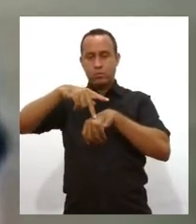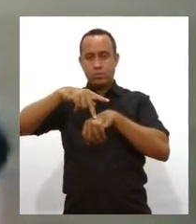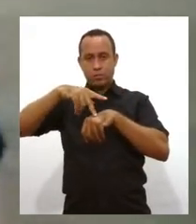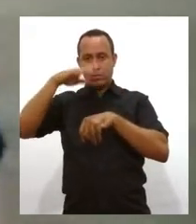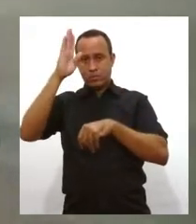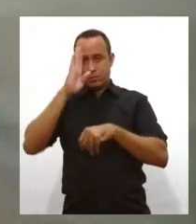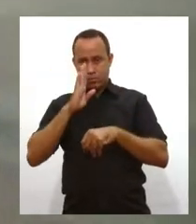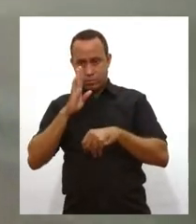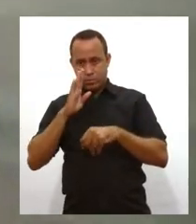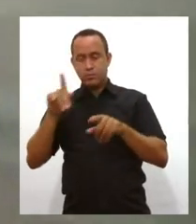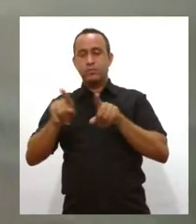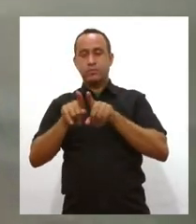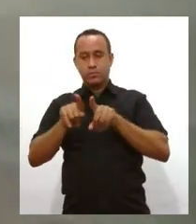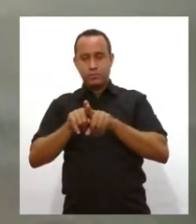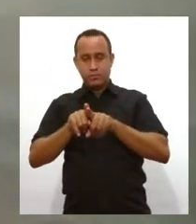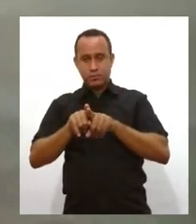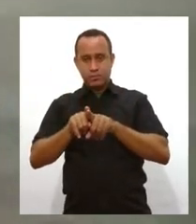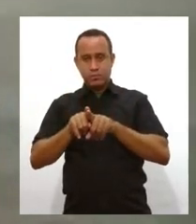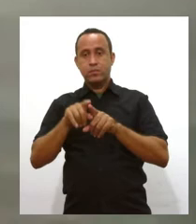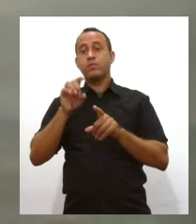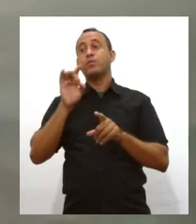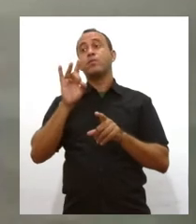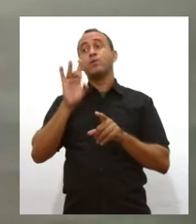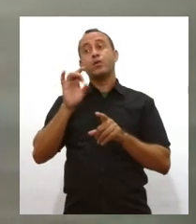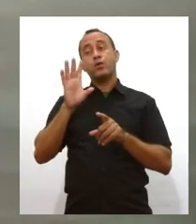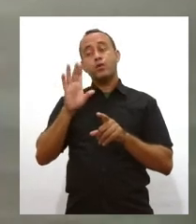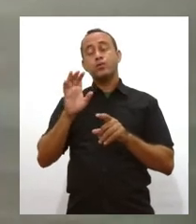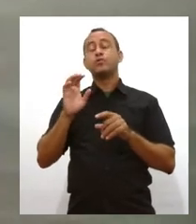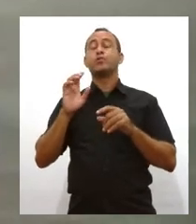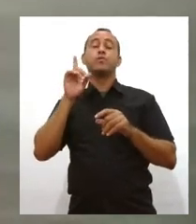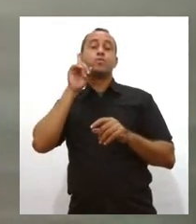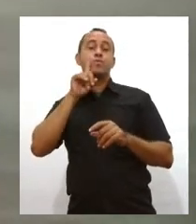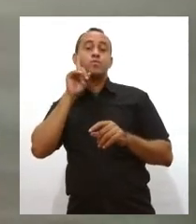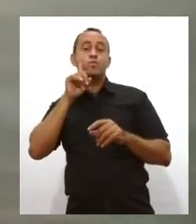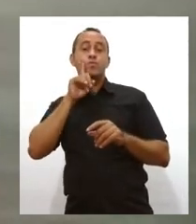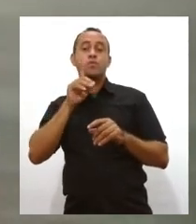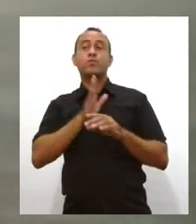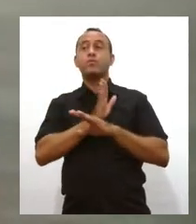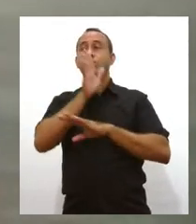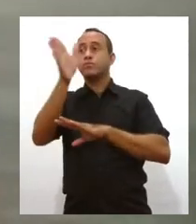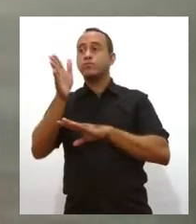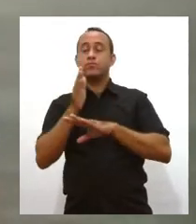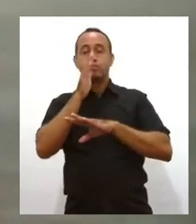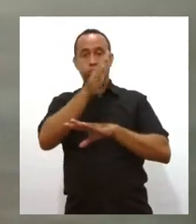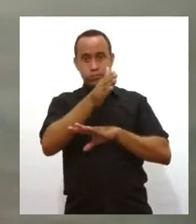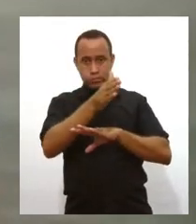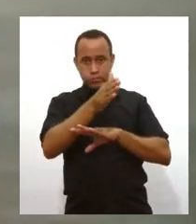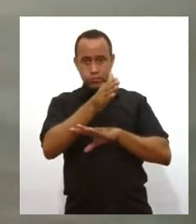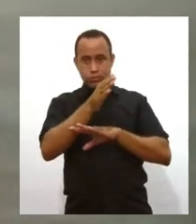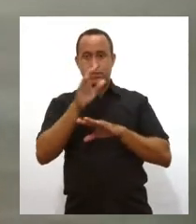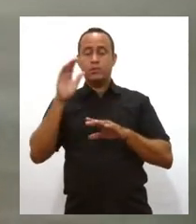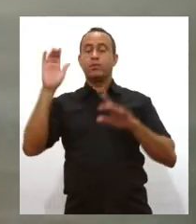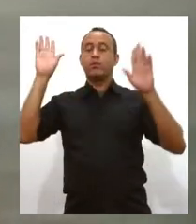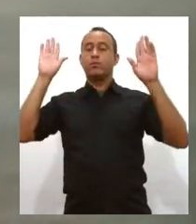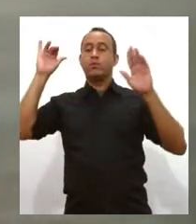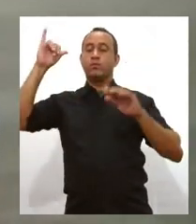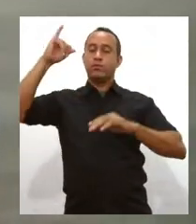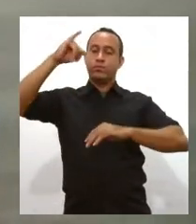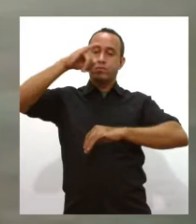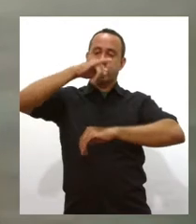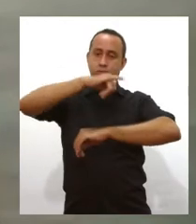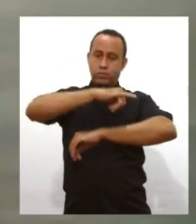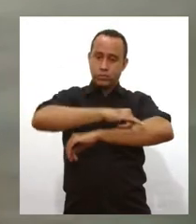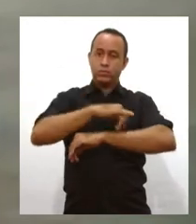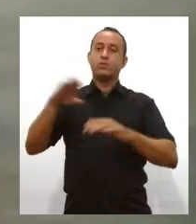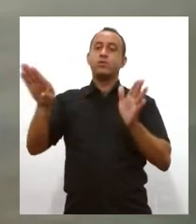diretos feitos apenas por companhias americanas com destino a 15 aeroportos. Os brasileiros que chegam nos